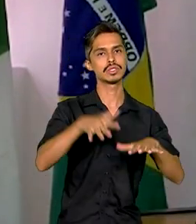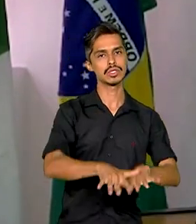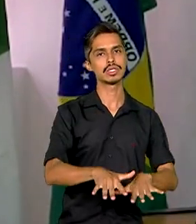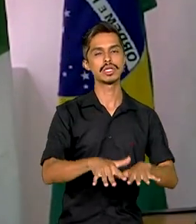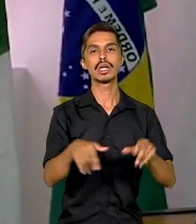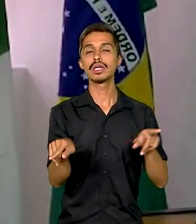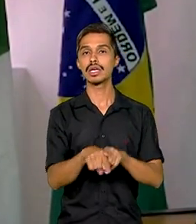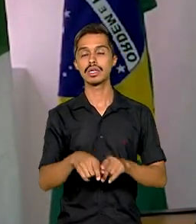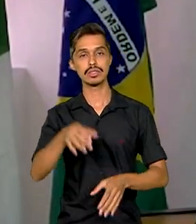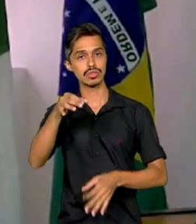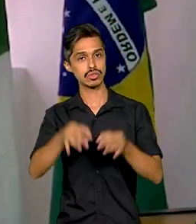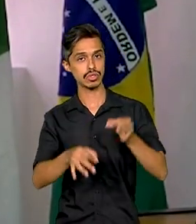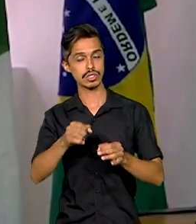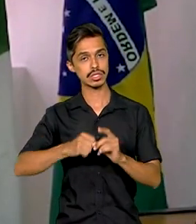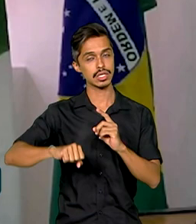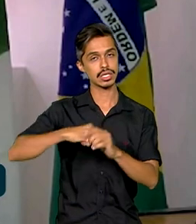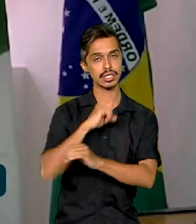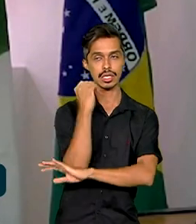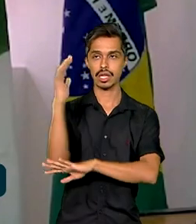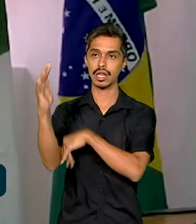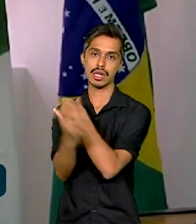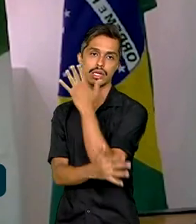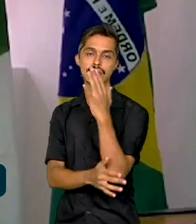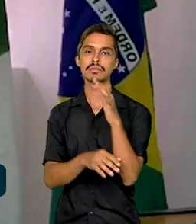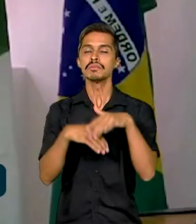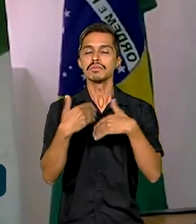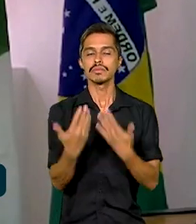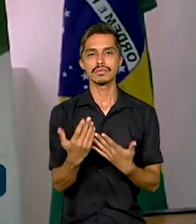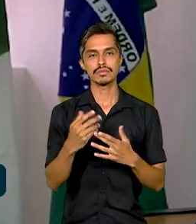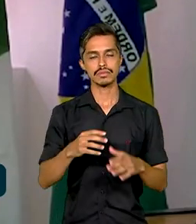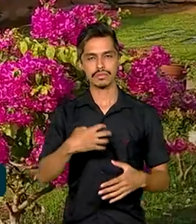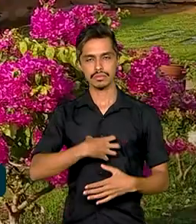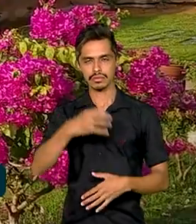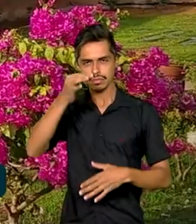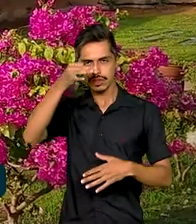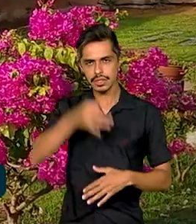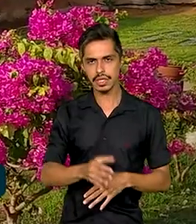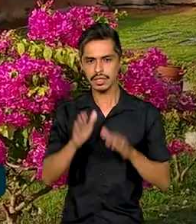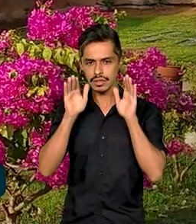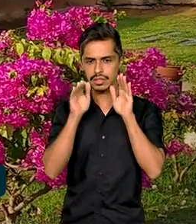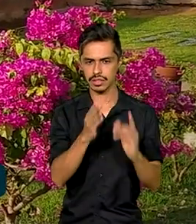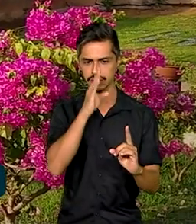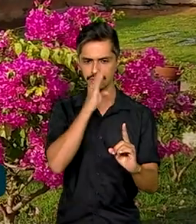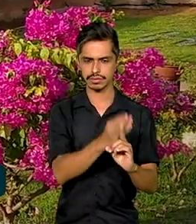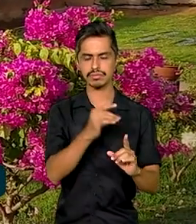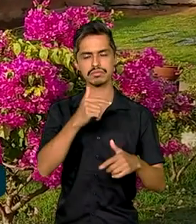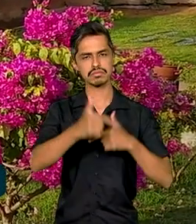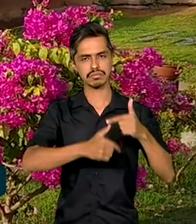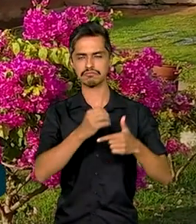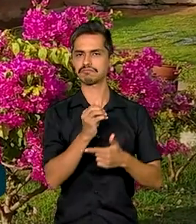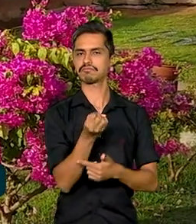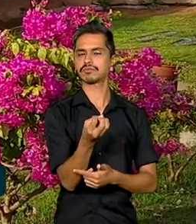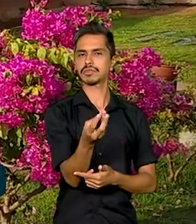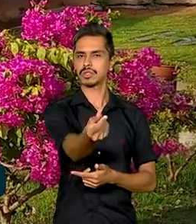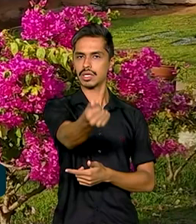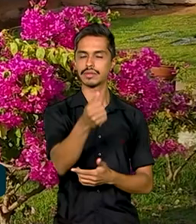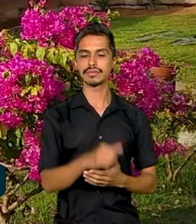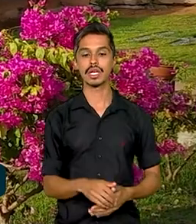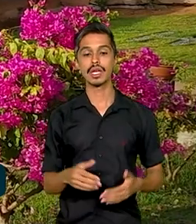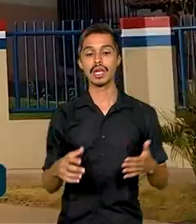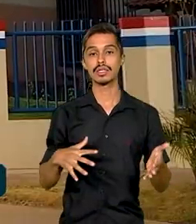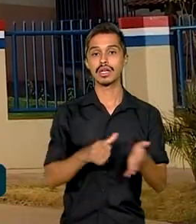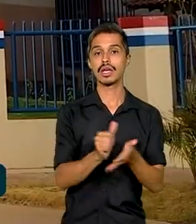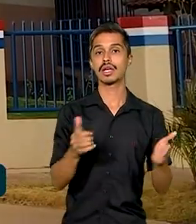e justiça ambiental, de maneira direta e eficaz. As inscrições, que vão até 22 de